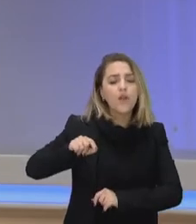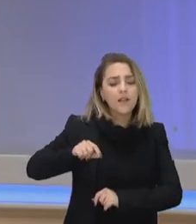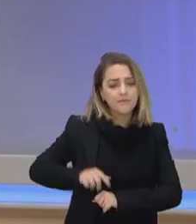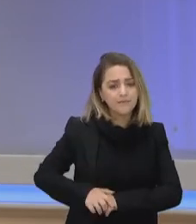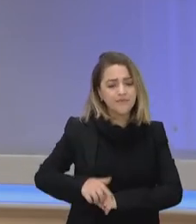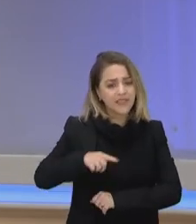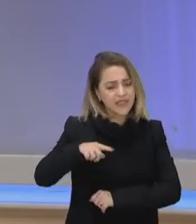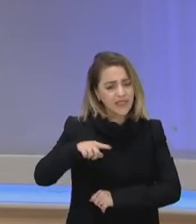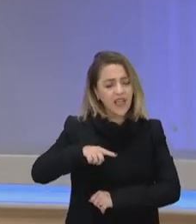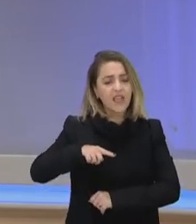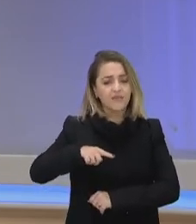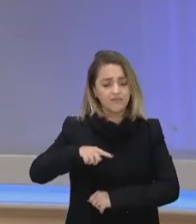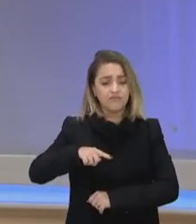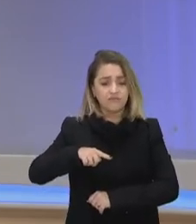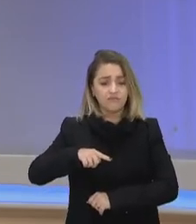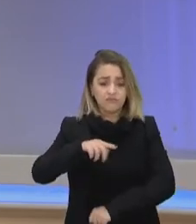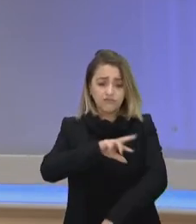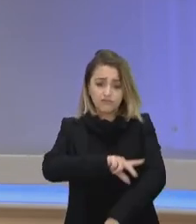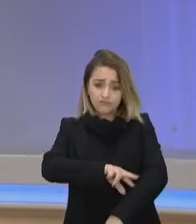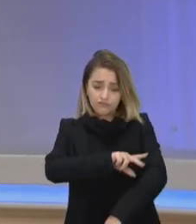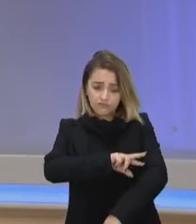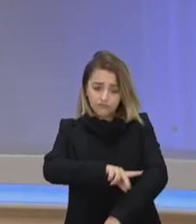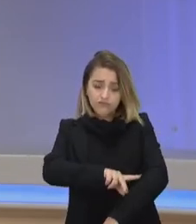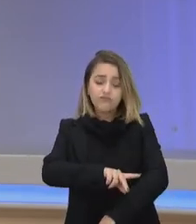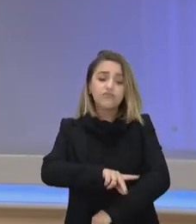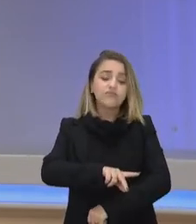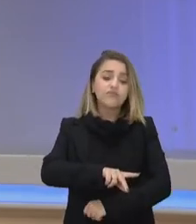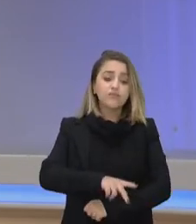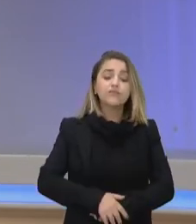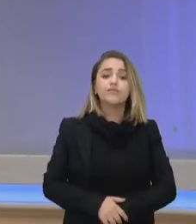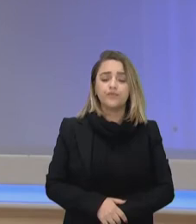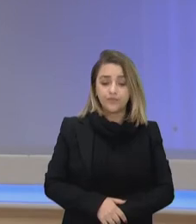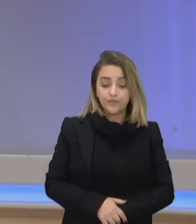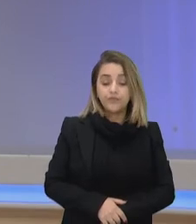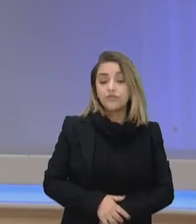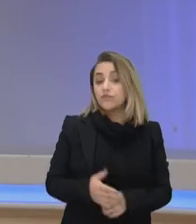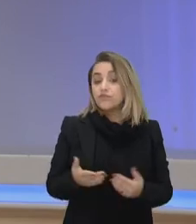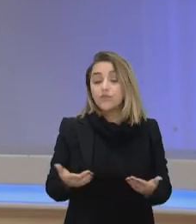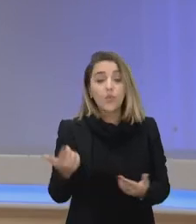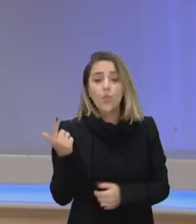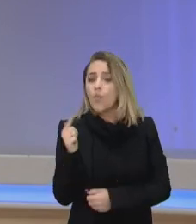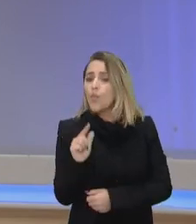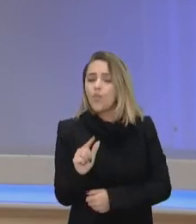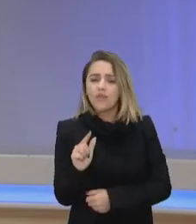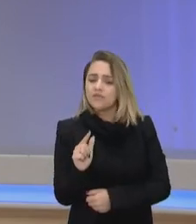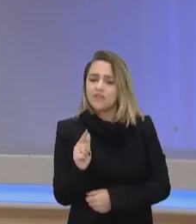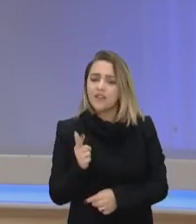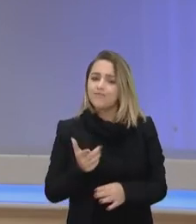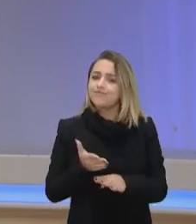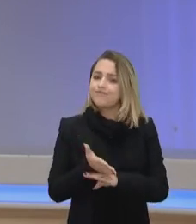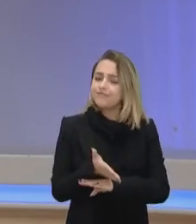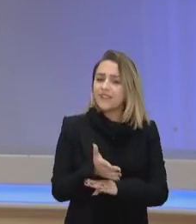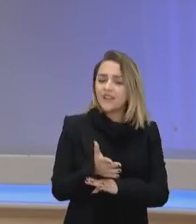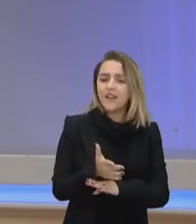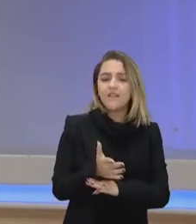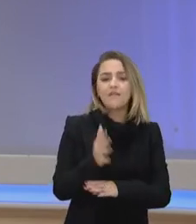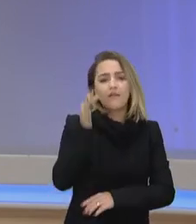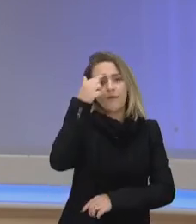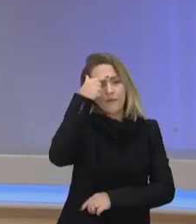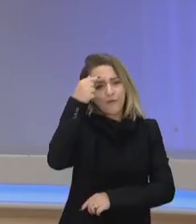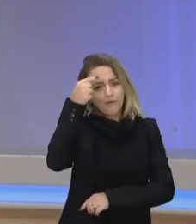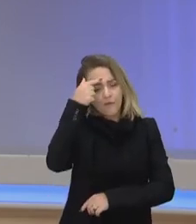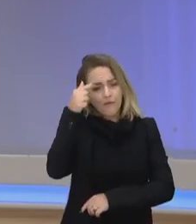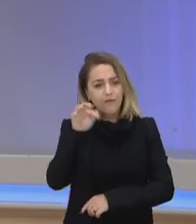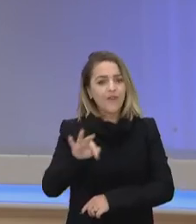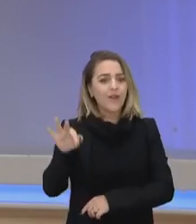são de cor de pele preta ou parda, né? Elas não conseguem atingir esses níveis